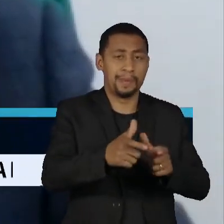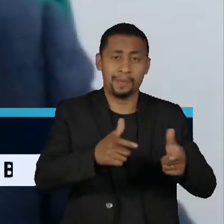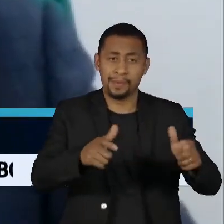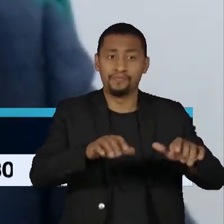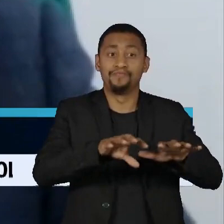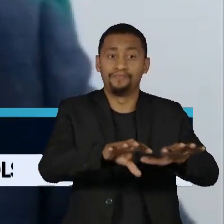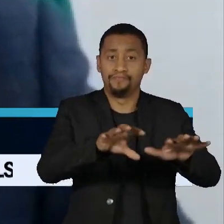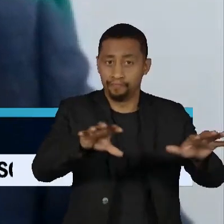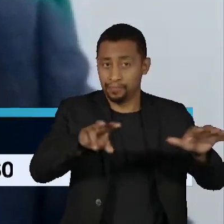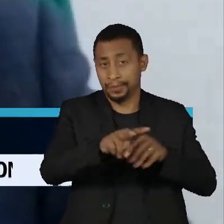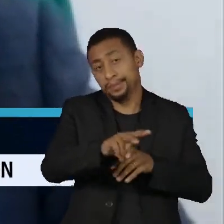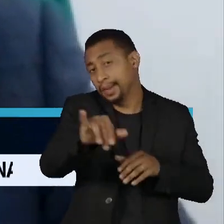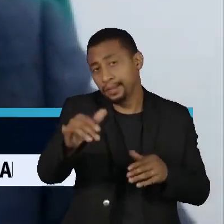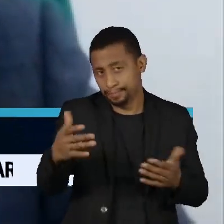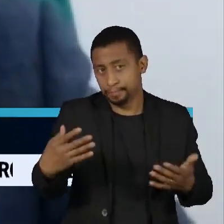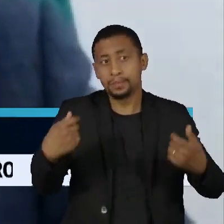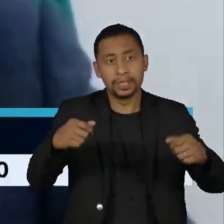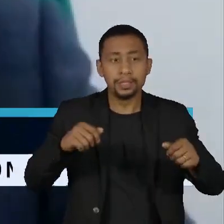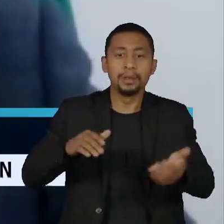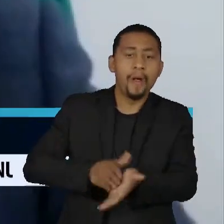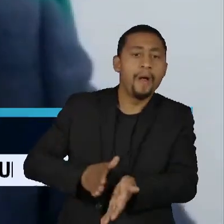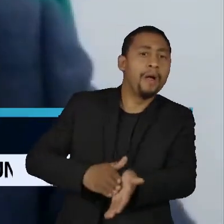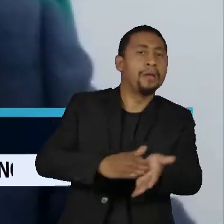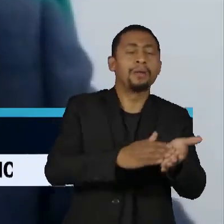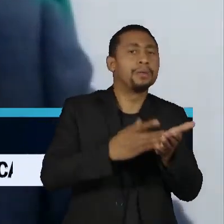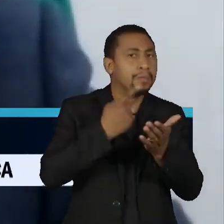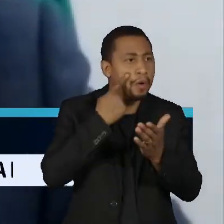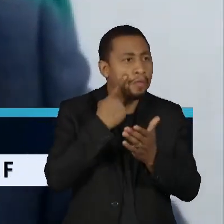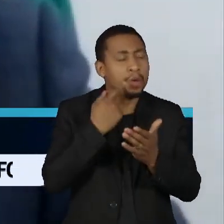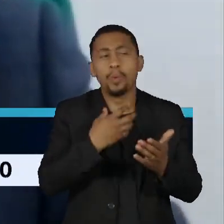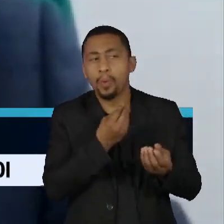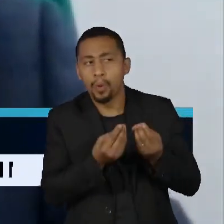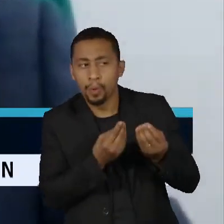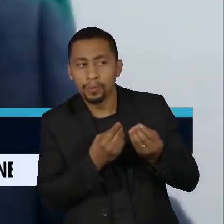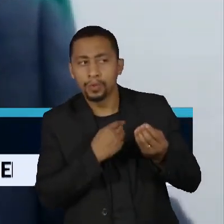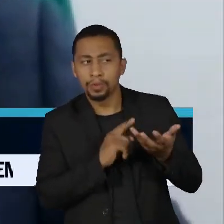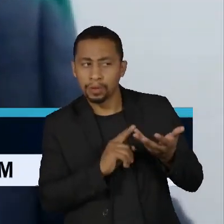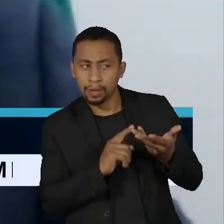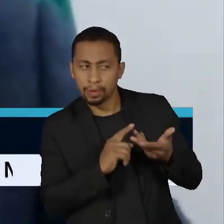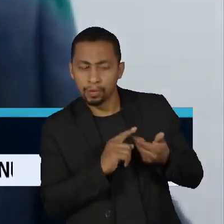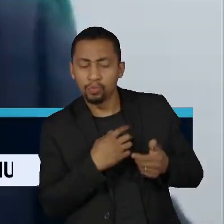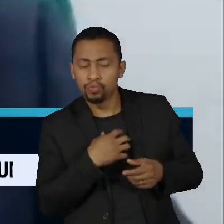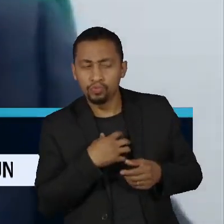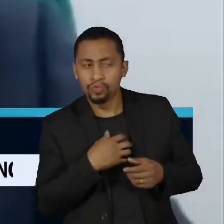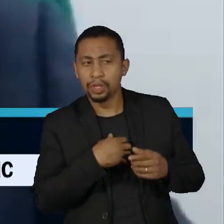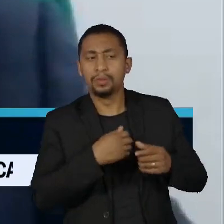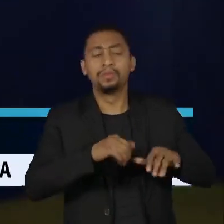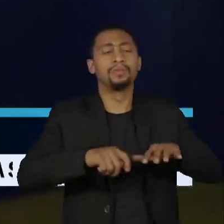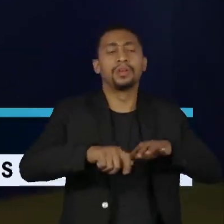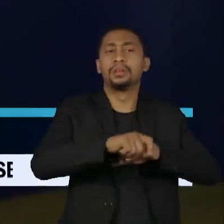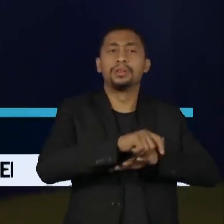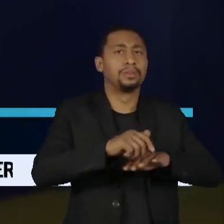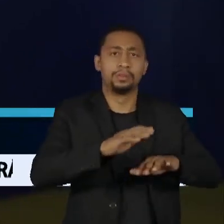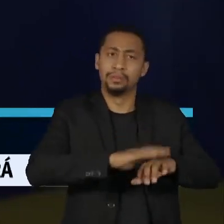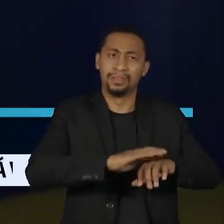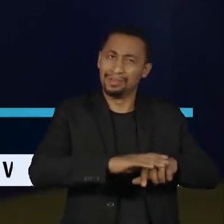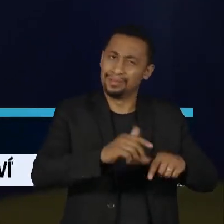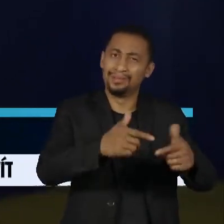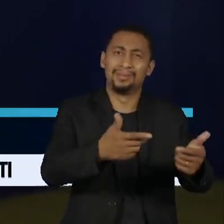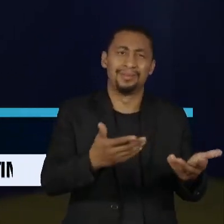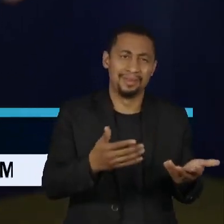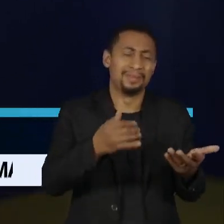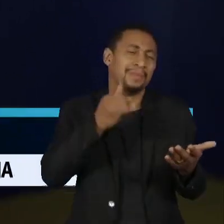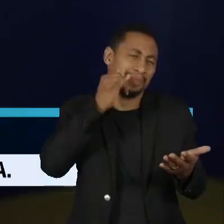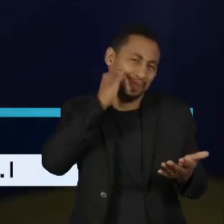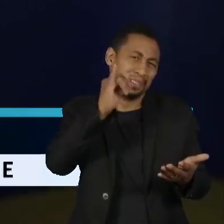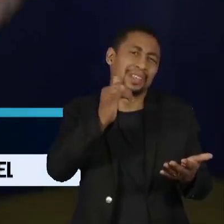responsabilização a partir da caracterização da fake news e todas as demais consequências advindas do uso indevido, na